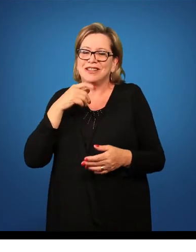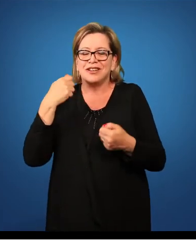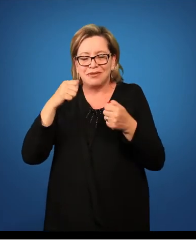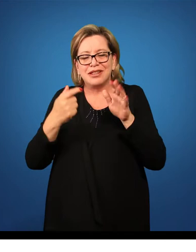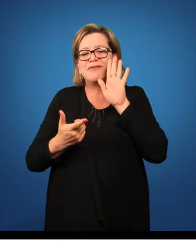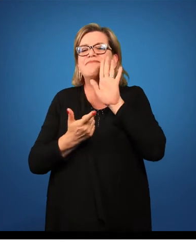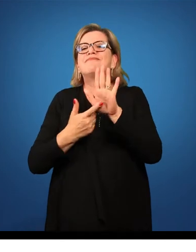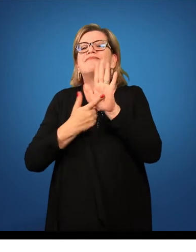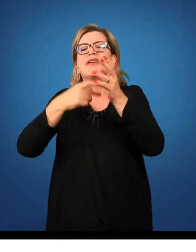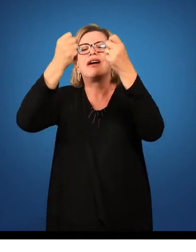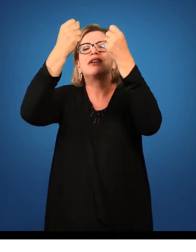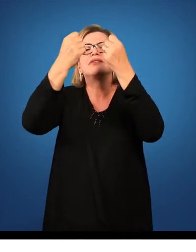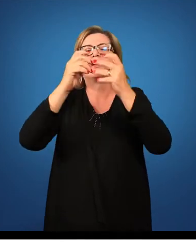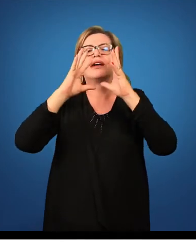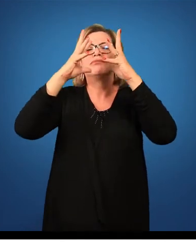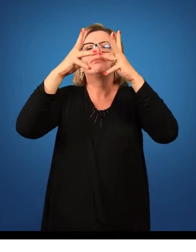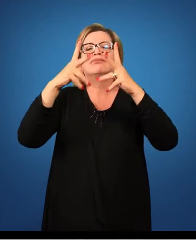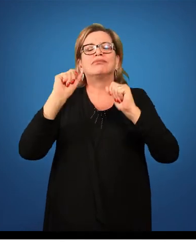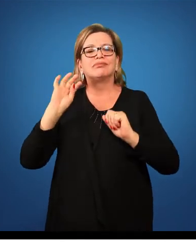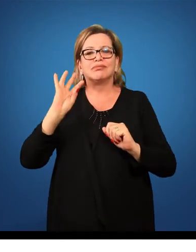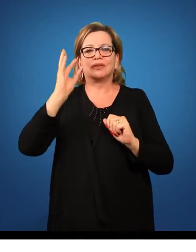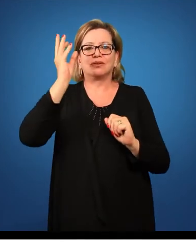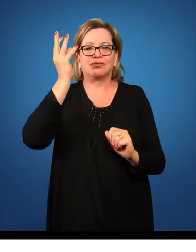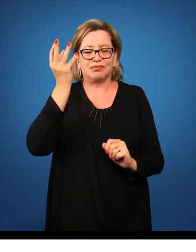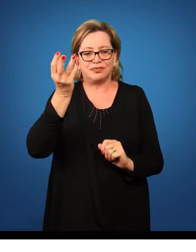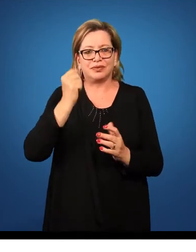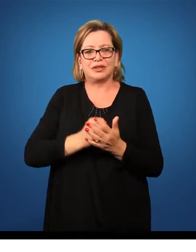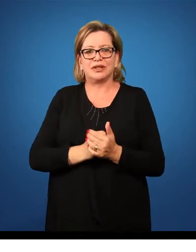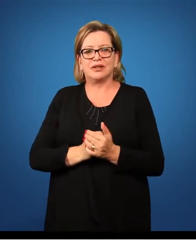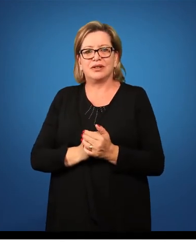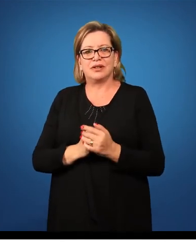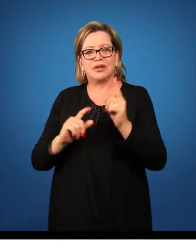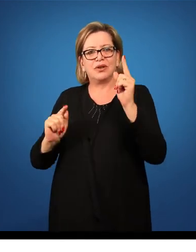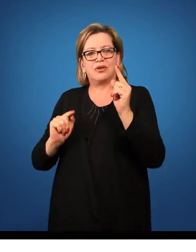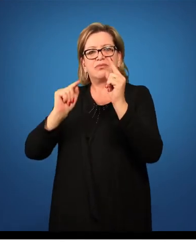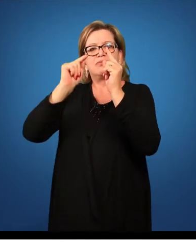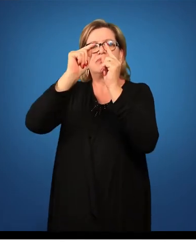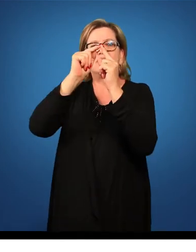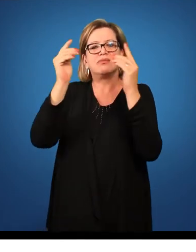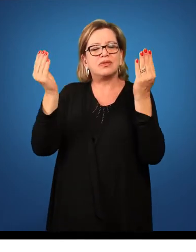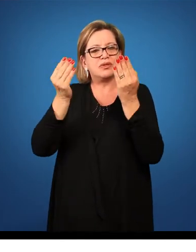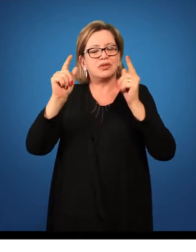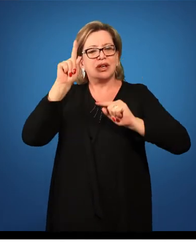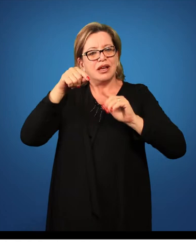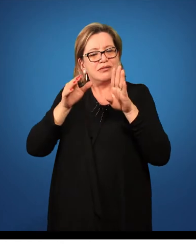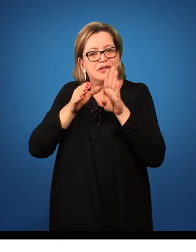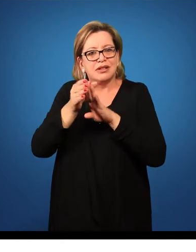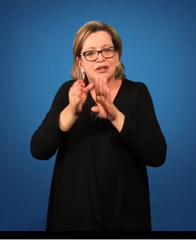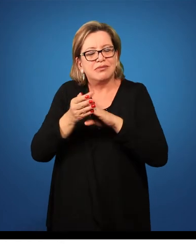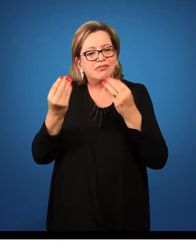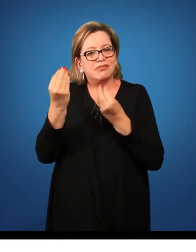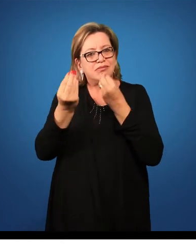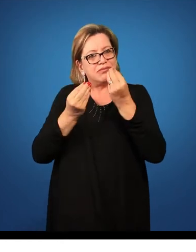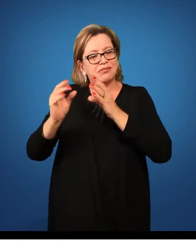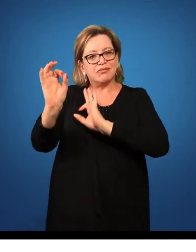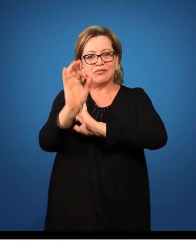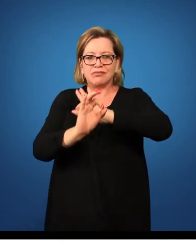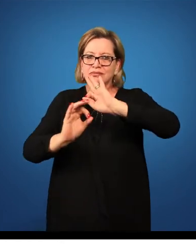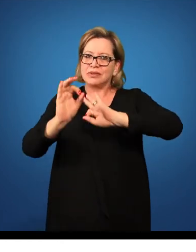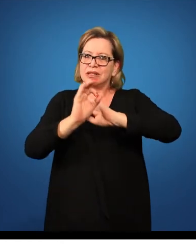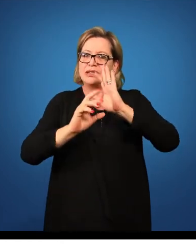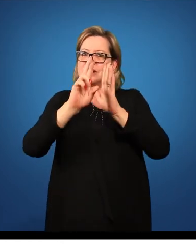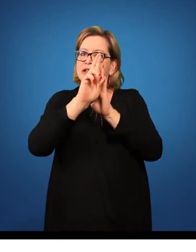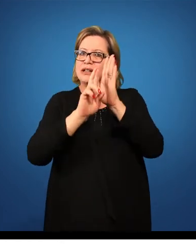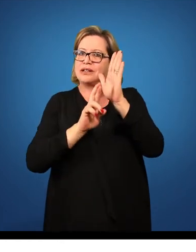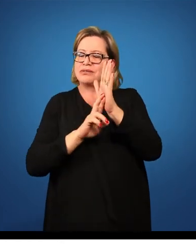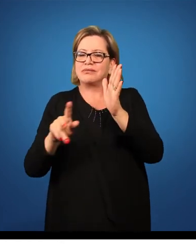relatar, né? Então, tudo o que aconteceu. Então, o objetivo de hoje é fornecer instruções sobre a elaboração do relatório